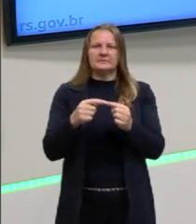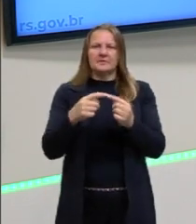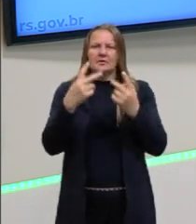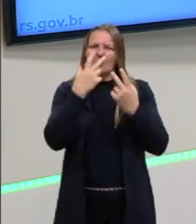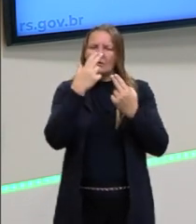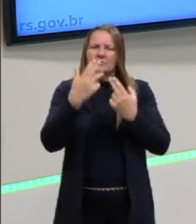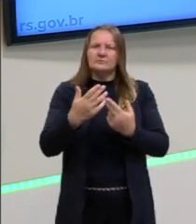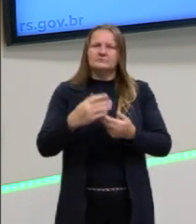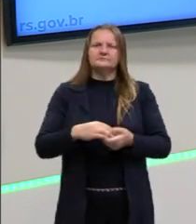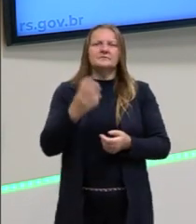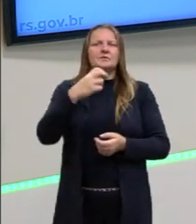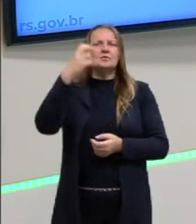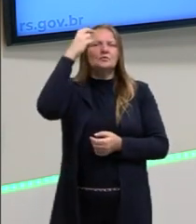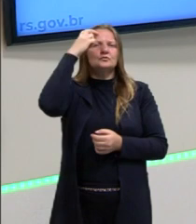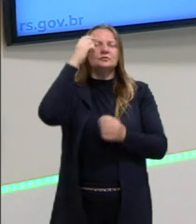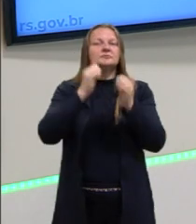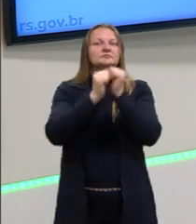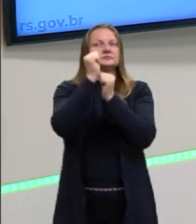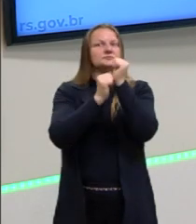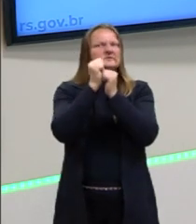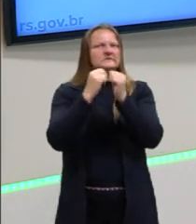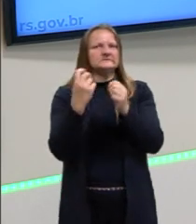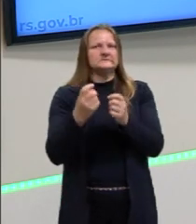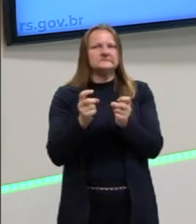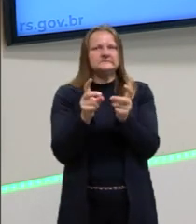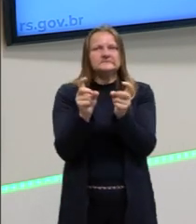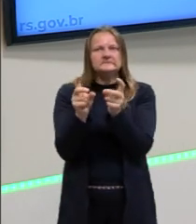E aí entra a questão da cultura de massa.